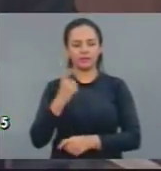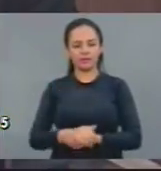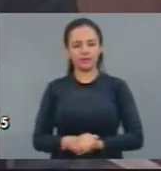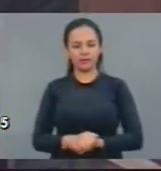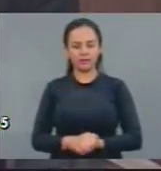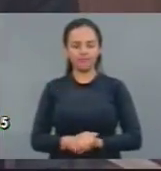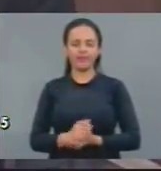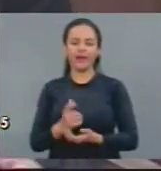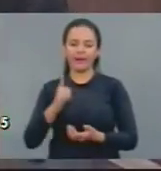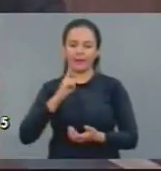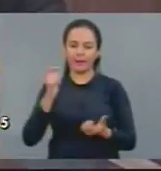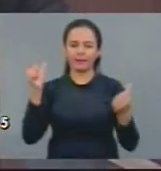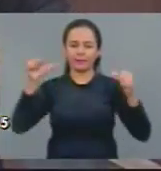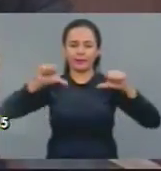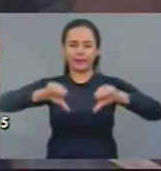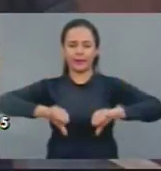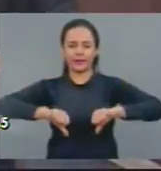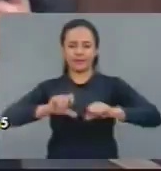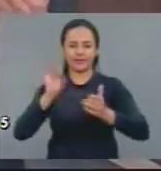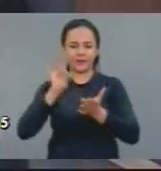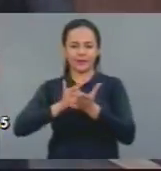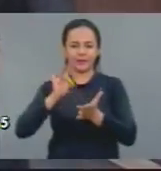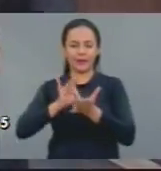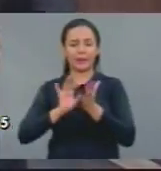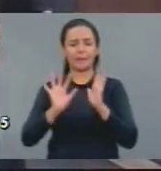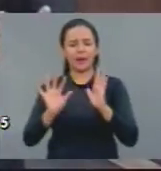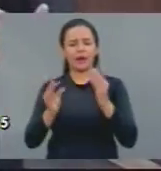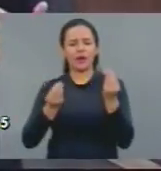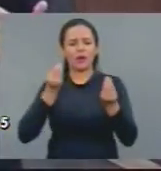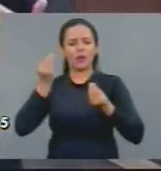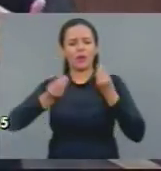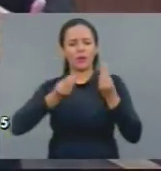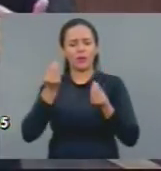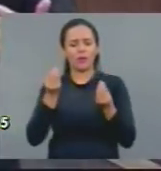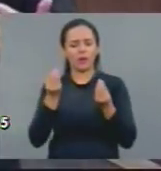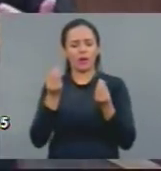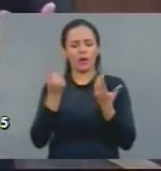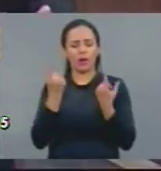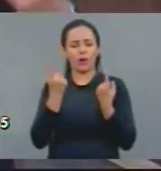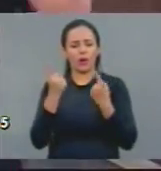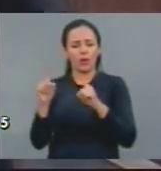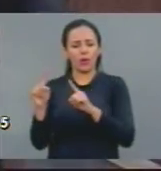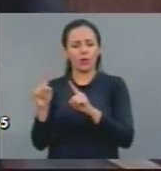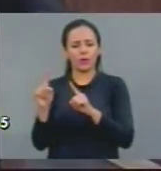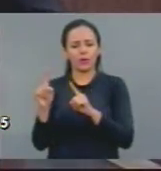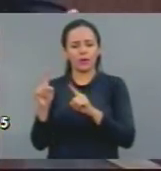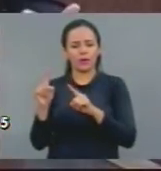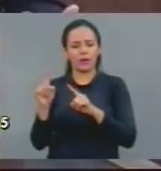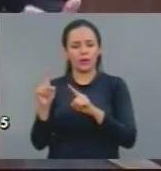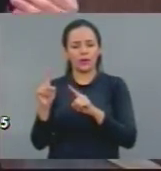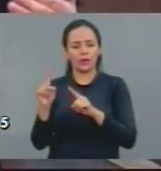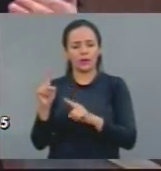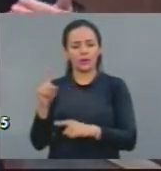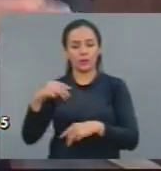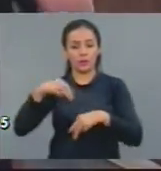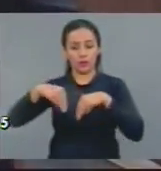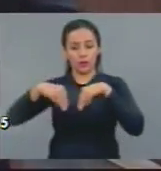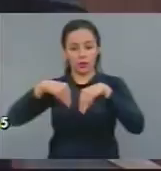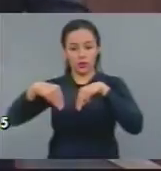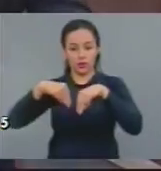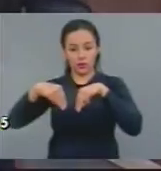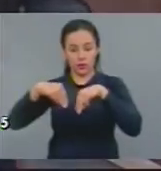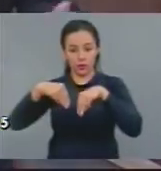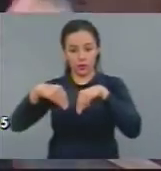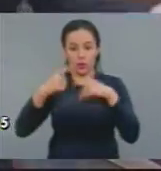piora. Portanto, não é possível se opor ao ministro de Dilma sem se opor a